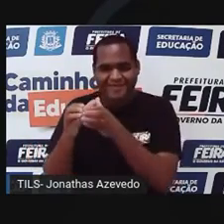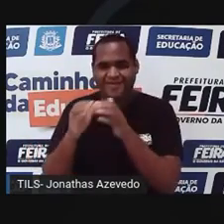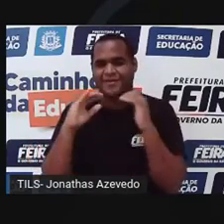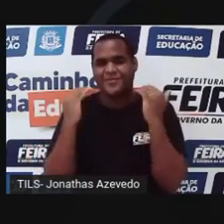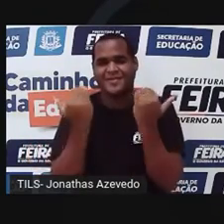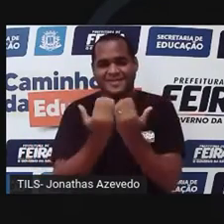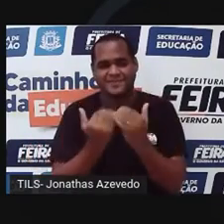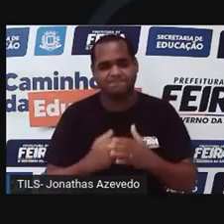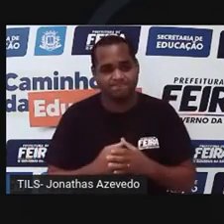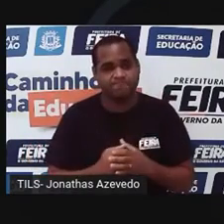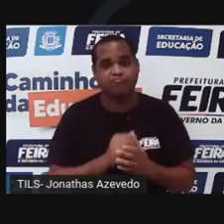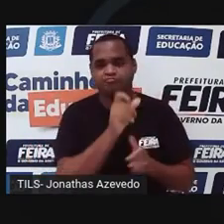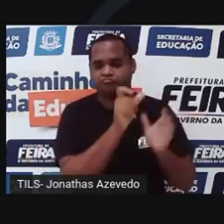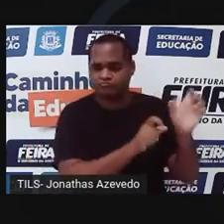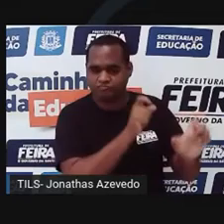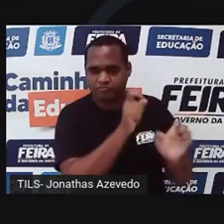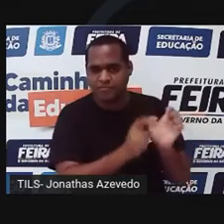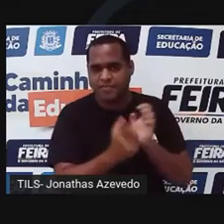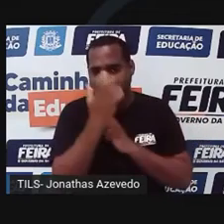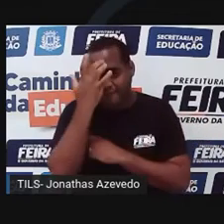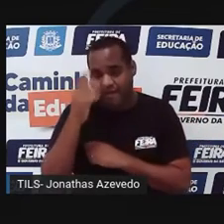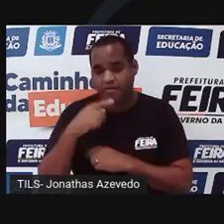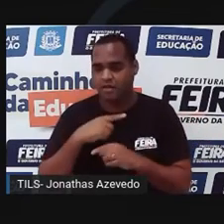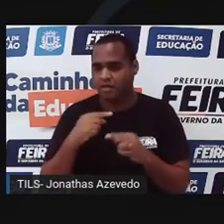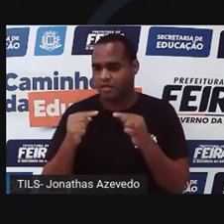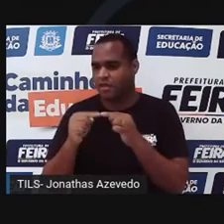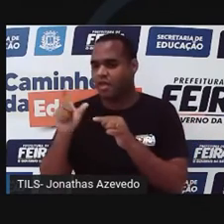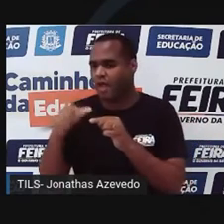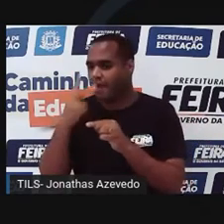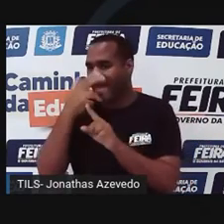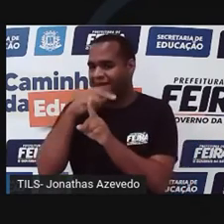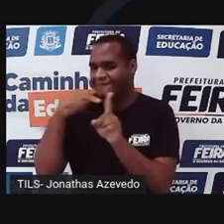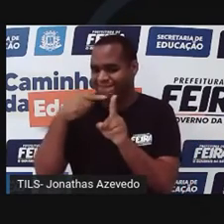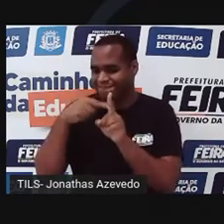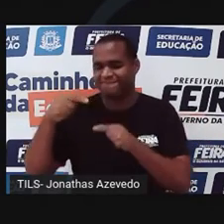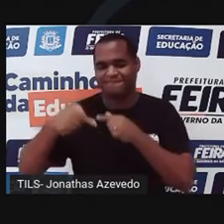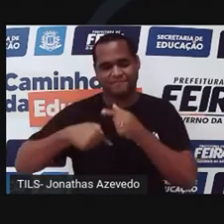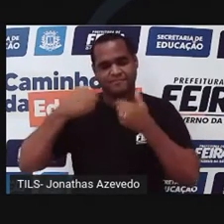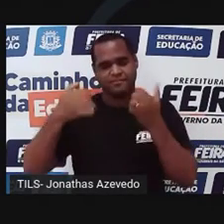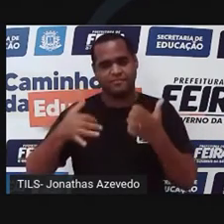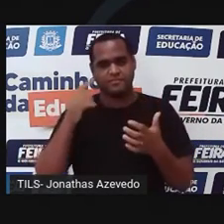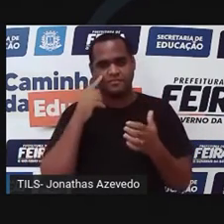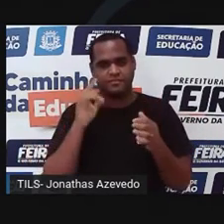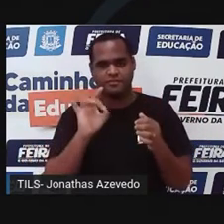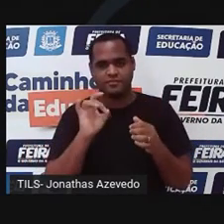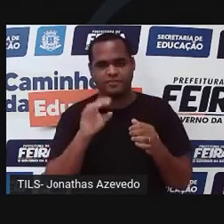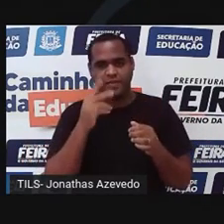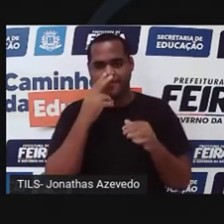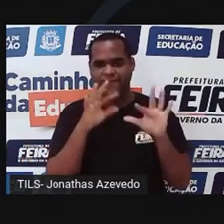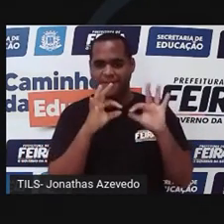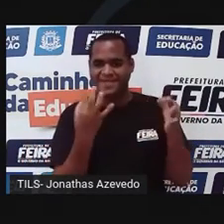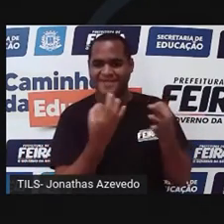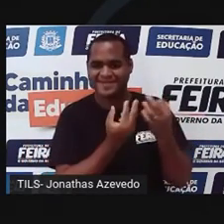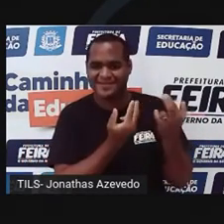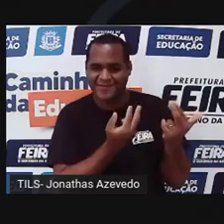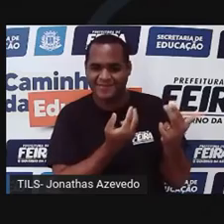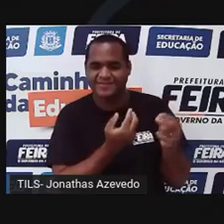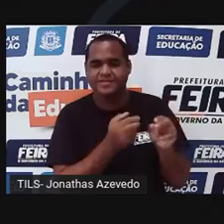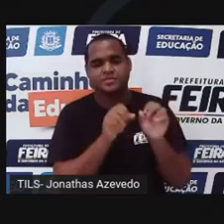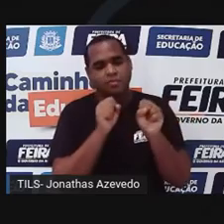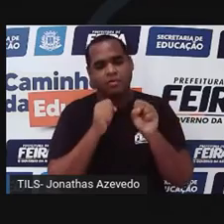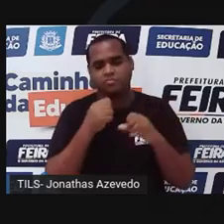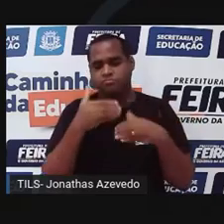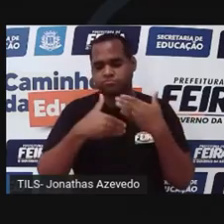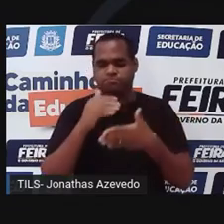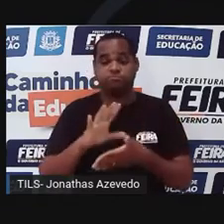característica facilita o casamento entre indivíduos que são semelhantes geneticamente e entre indivíduos que são aparentados. E isso aumenta a